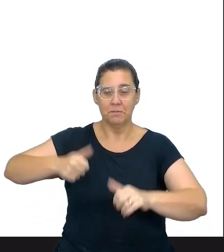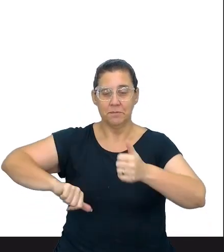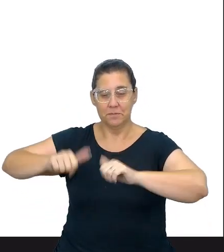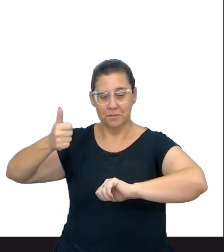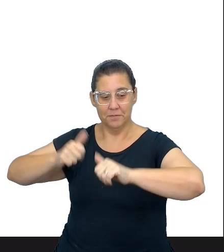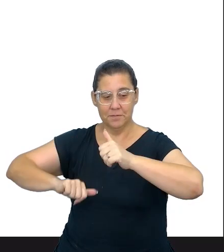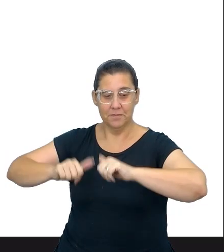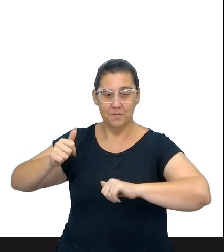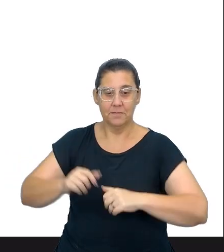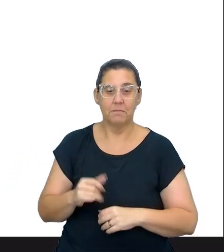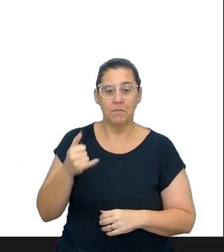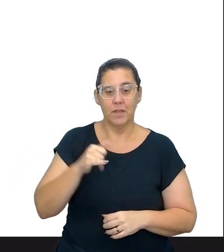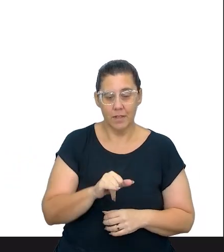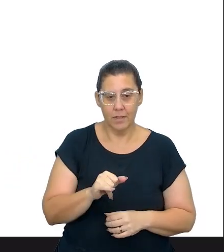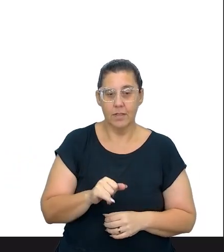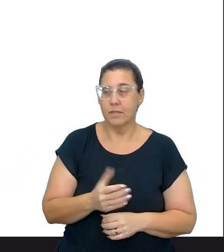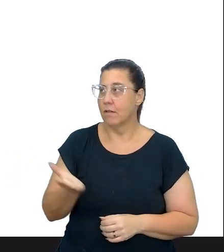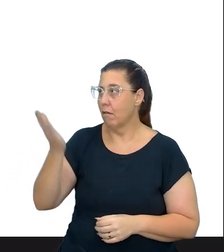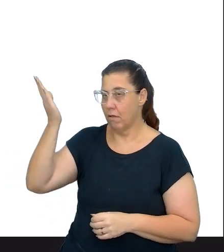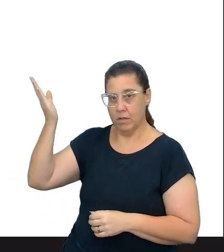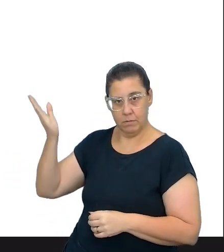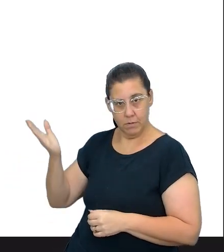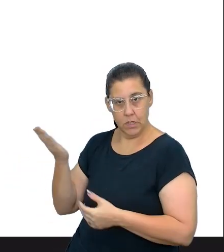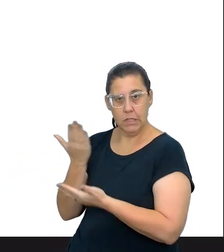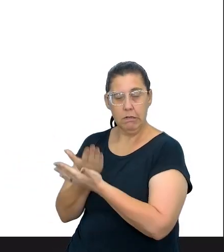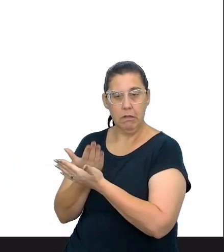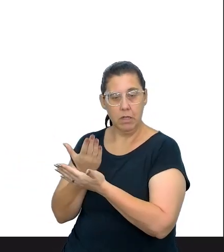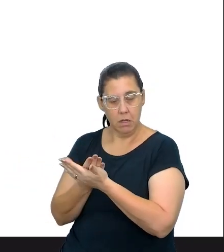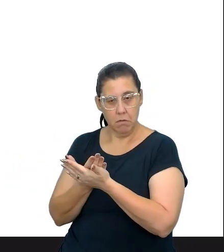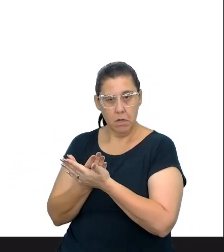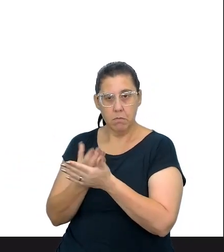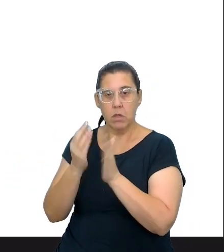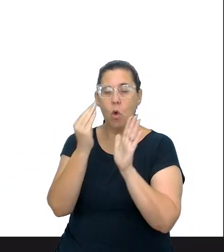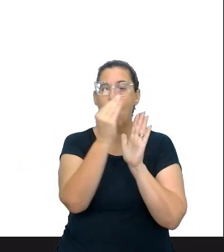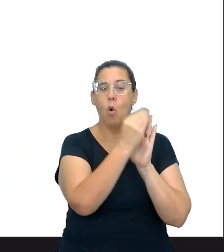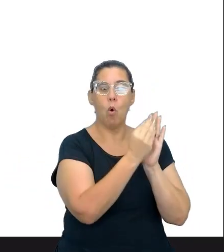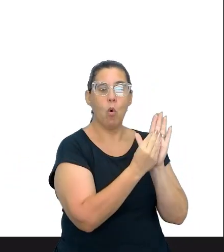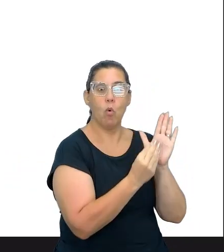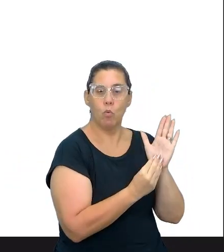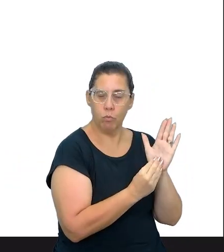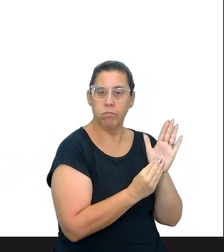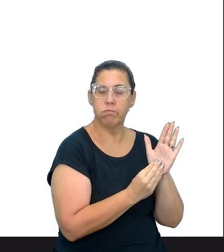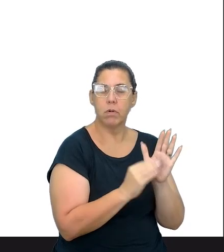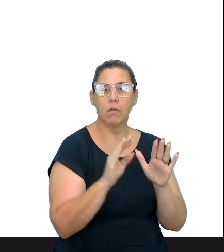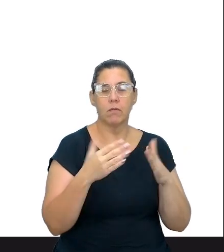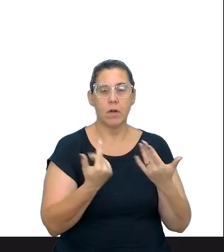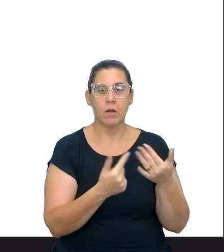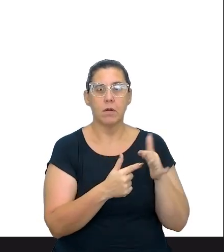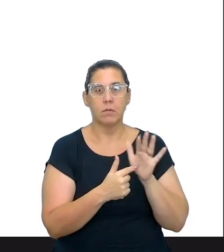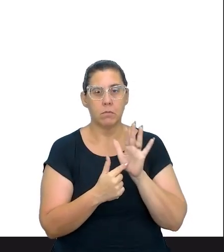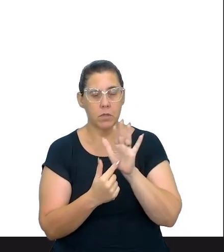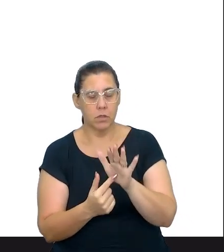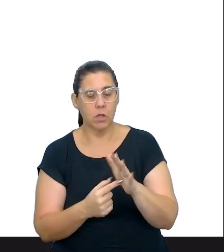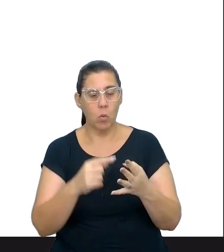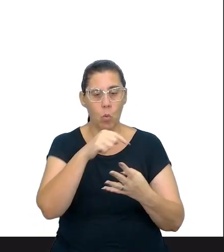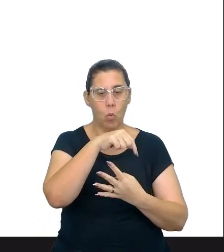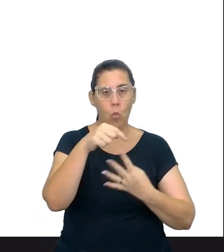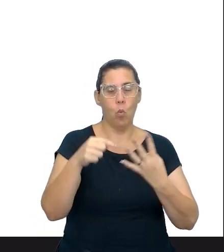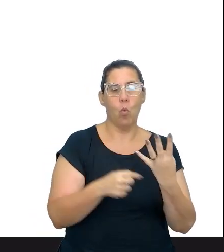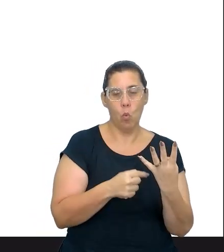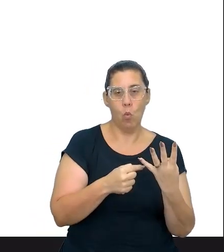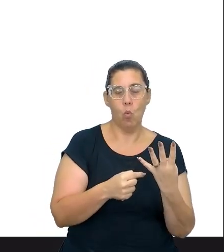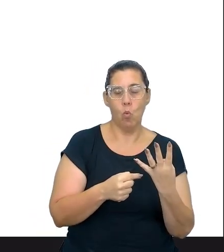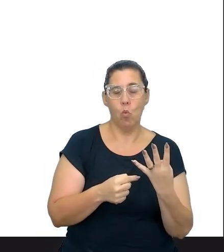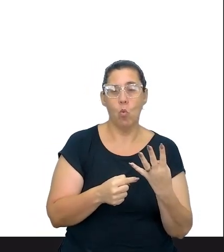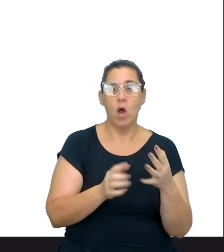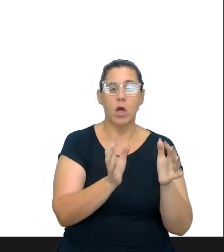aqui, se esse panorama dessas aulas, o conteúdo dessas aulas, se vão trabalhar o quê? Os quatro eixos que eu acabei de